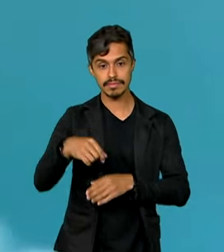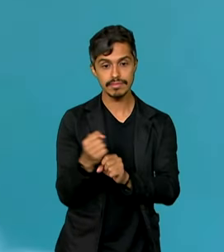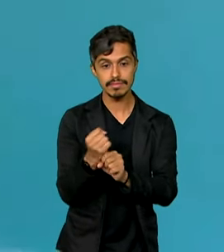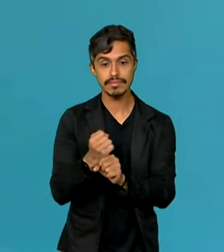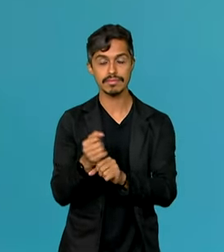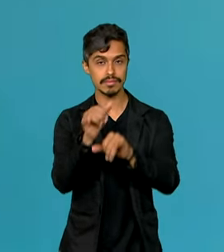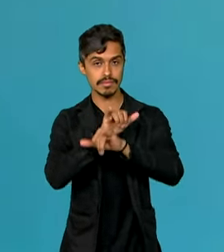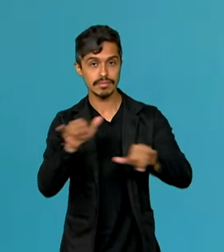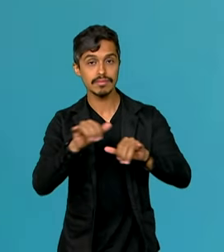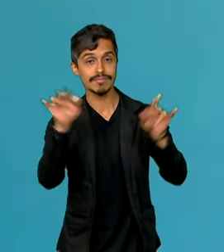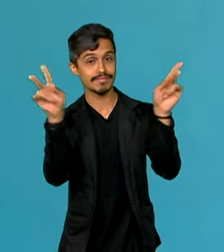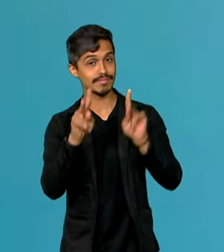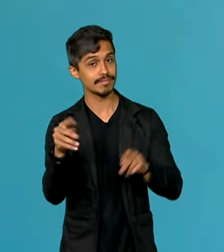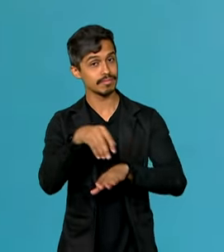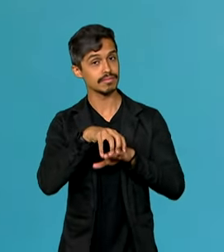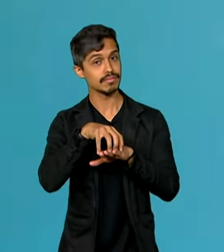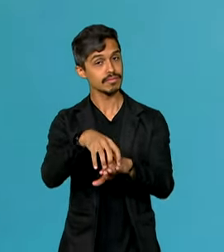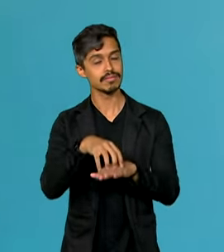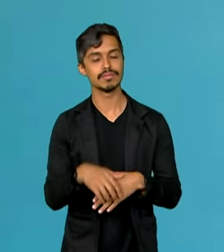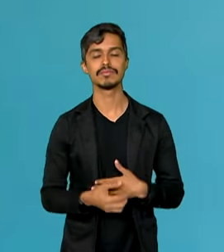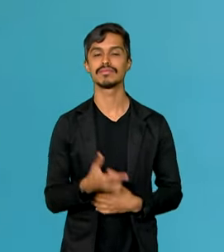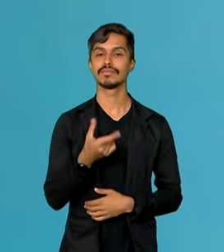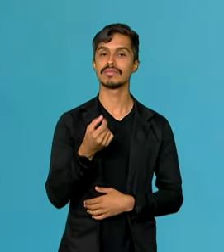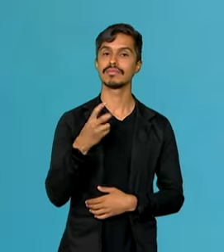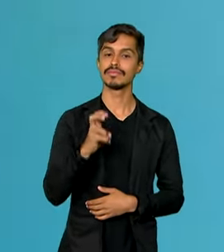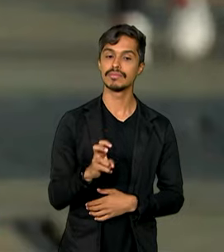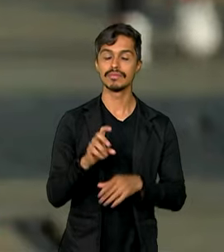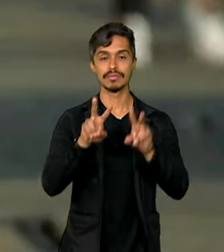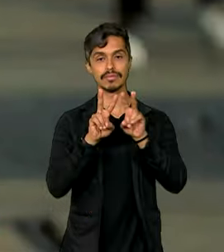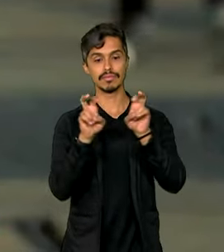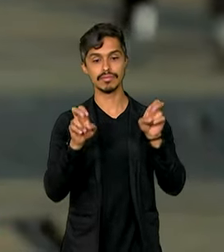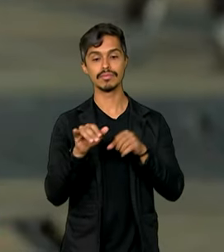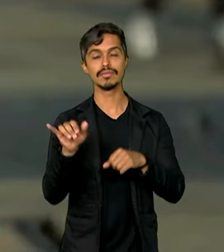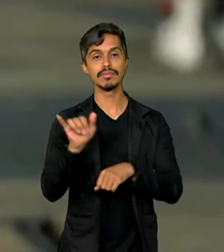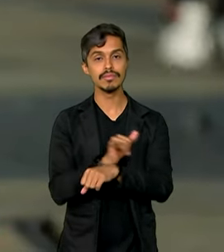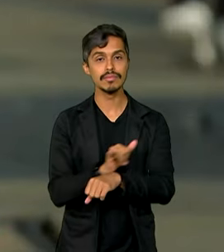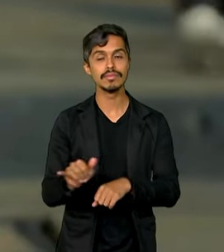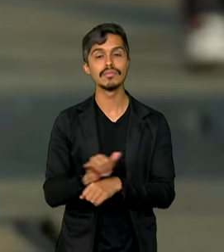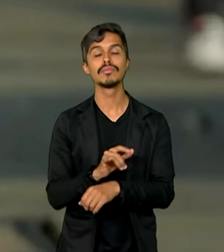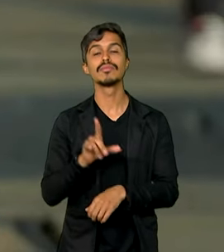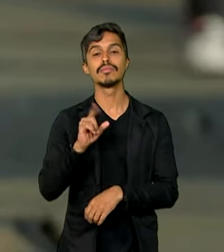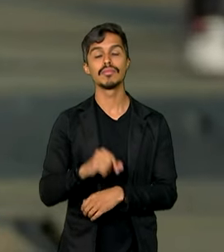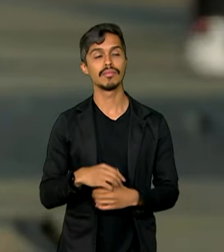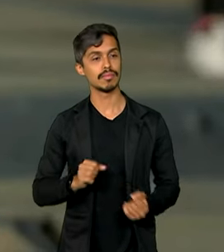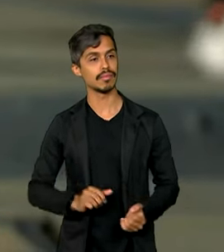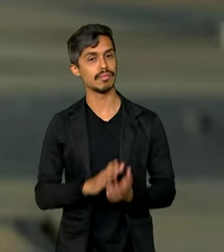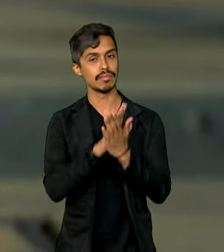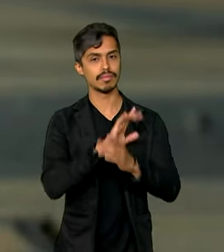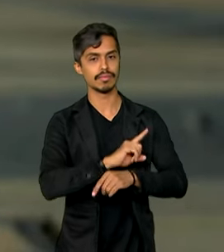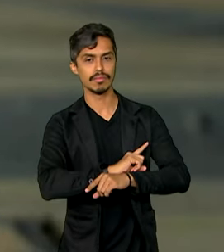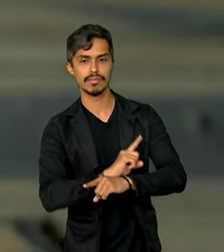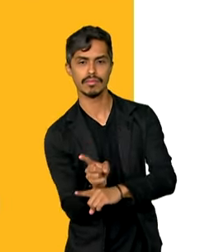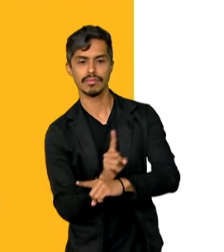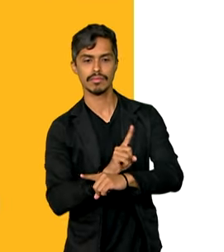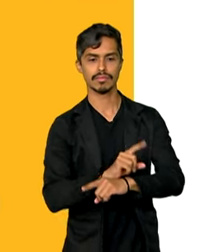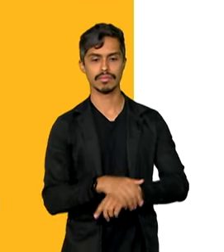mensagem é a paz no trânsito, em 2025 a estratégia será combater a alta velocidade.